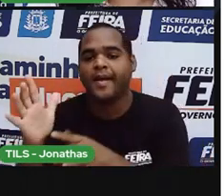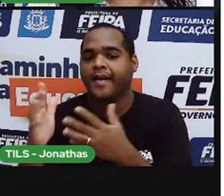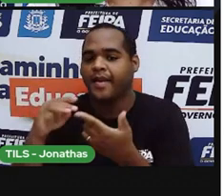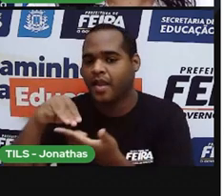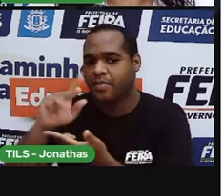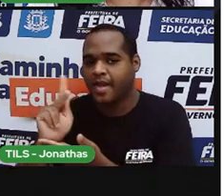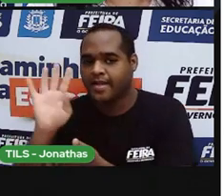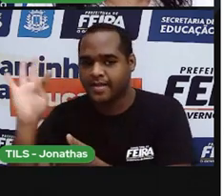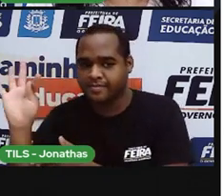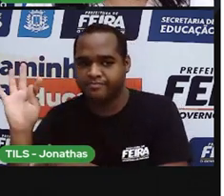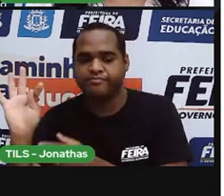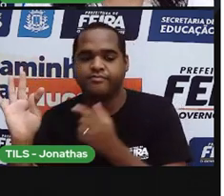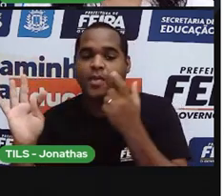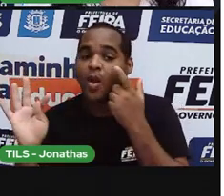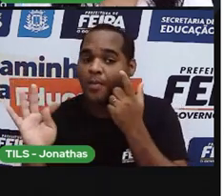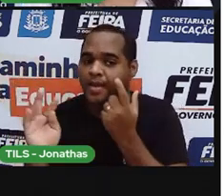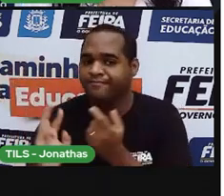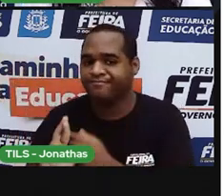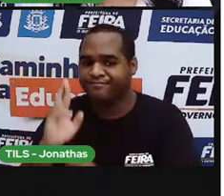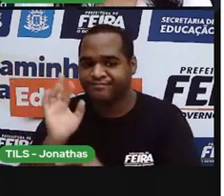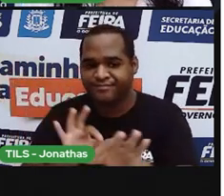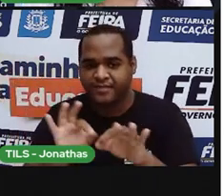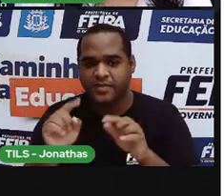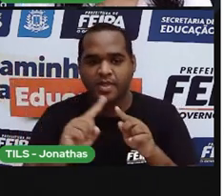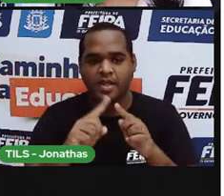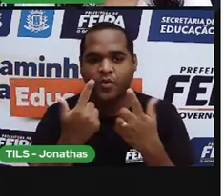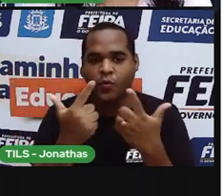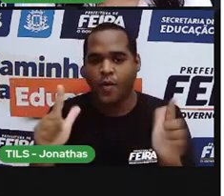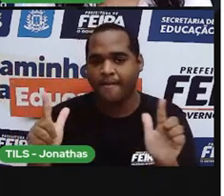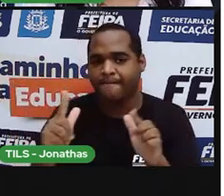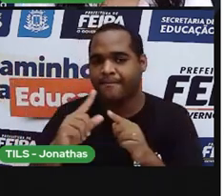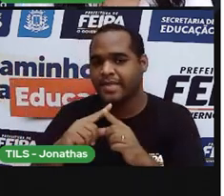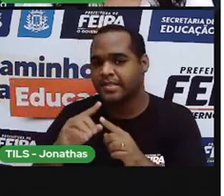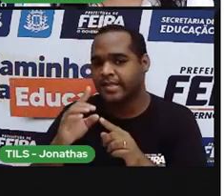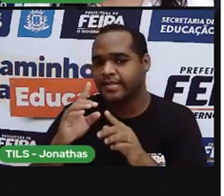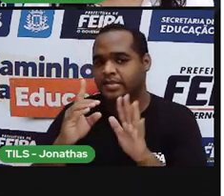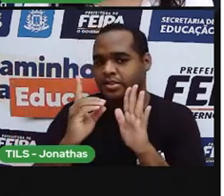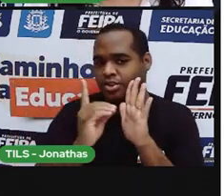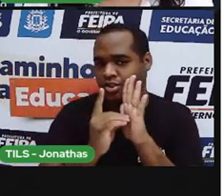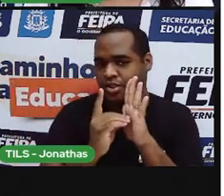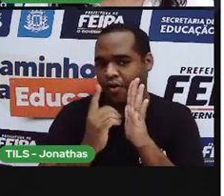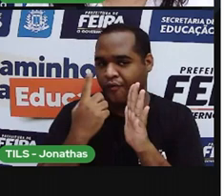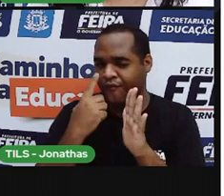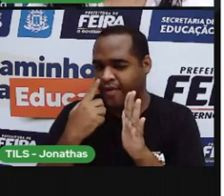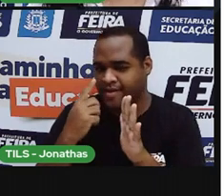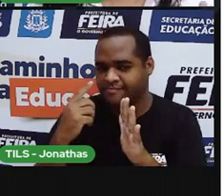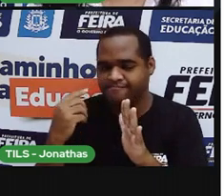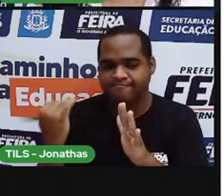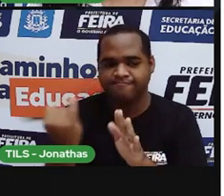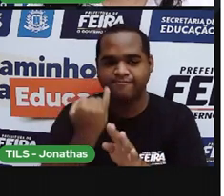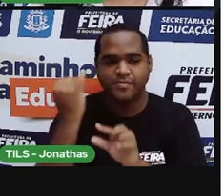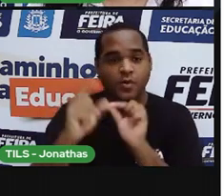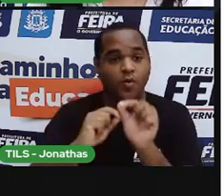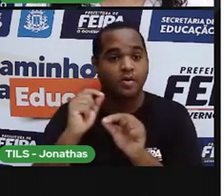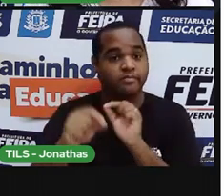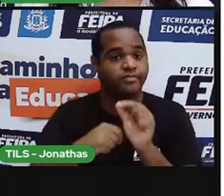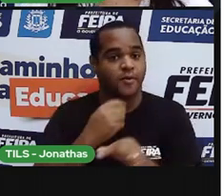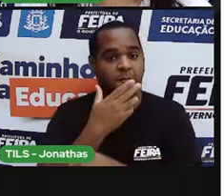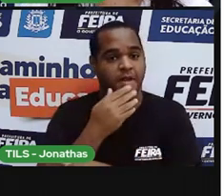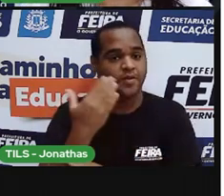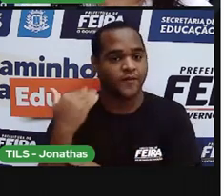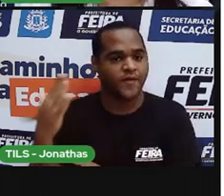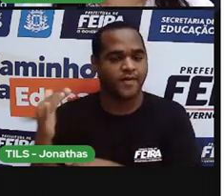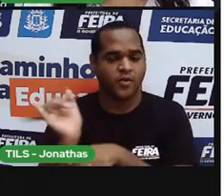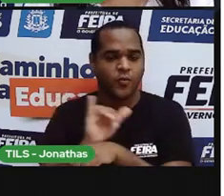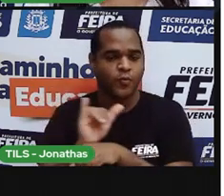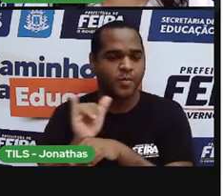de marketing digital e um influenciador digital. Gente, os blogueiros e os